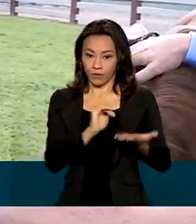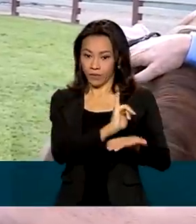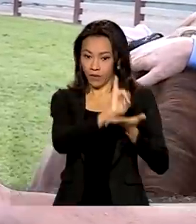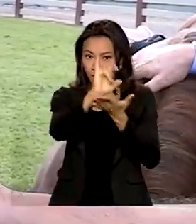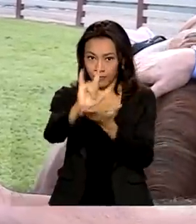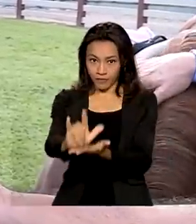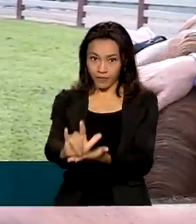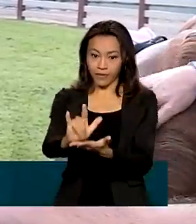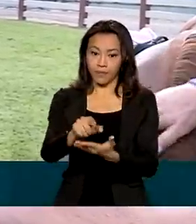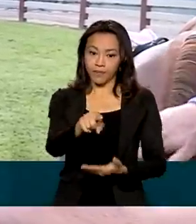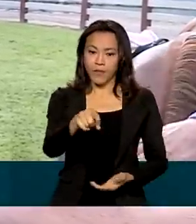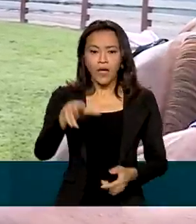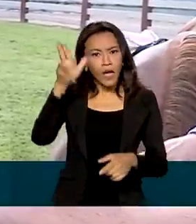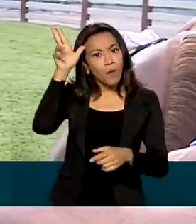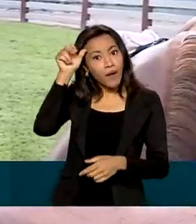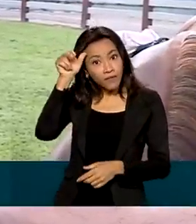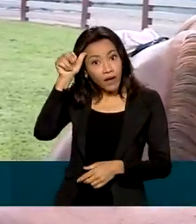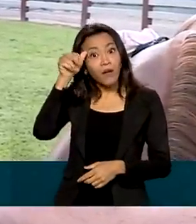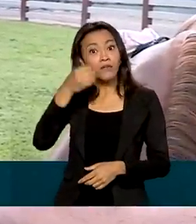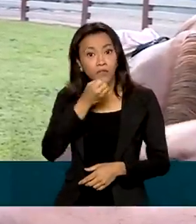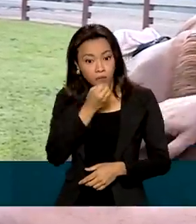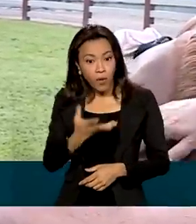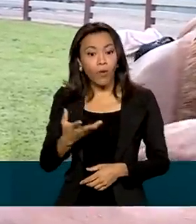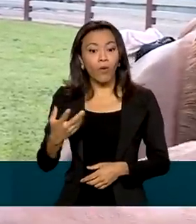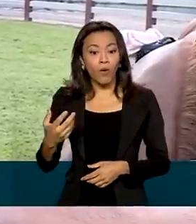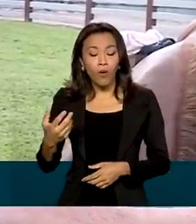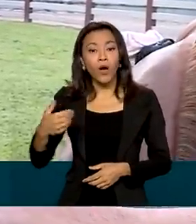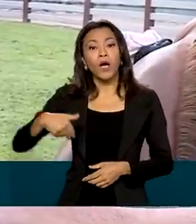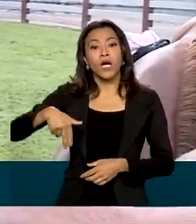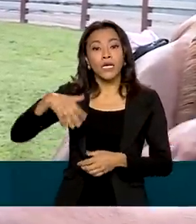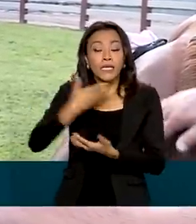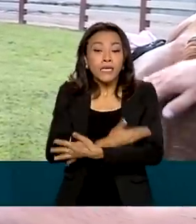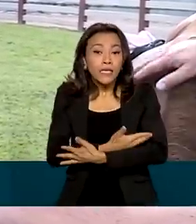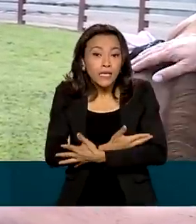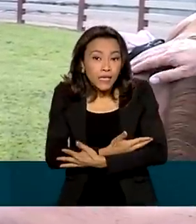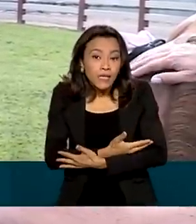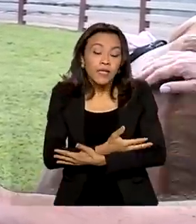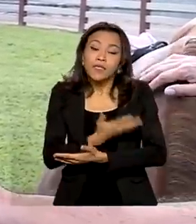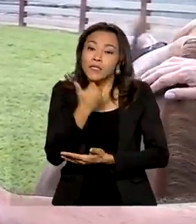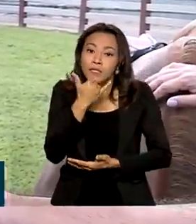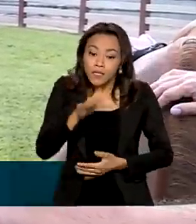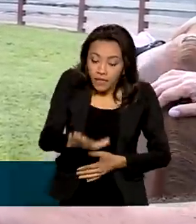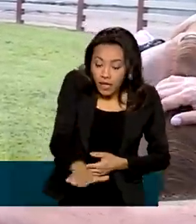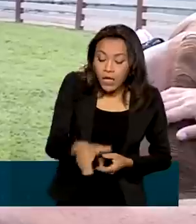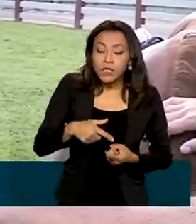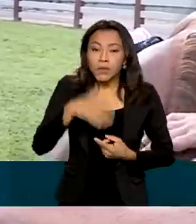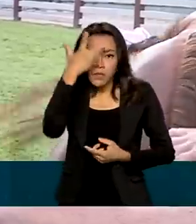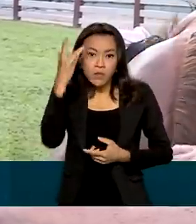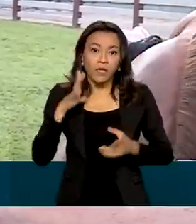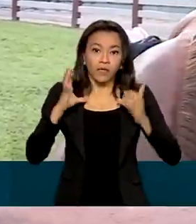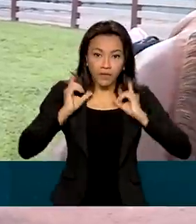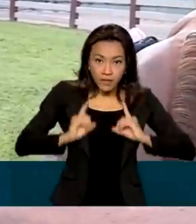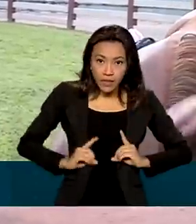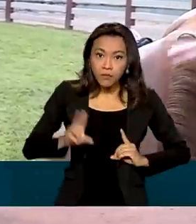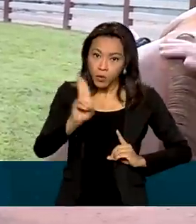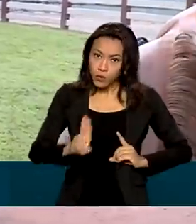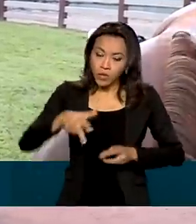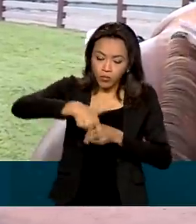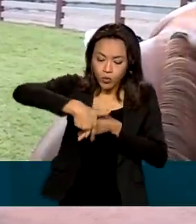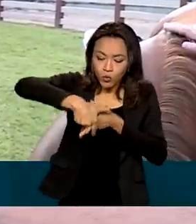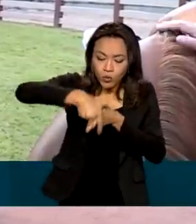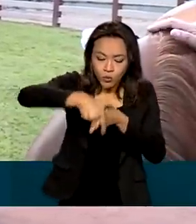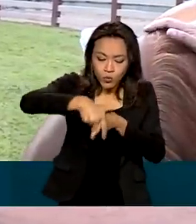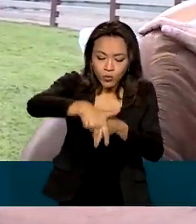que você consegue manusear ele juntamente com crianças, com pessoas com deficiência. E é isso aí, é muito gratificante a gente estar